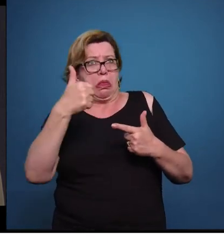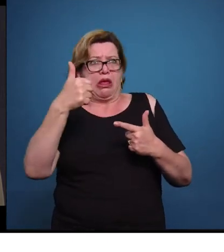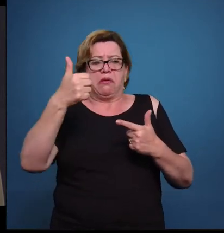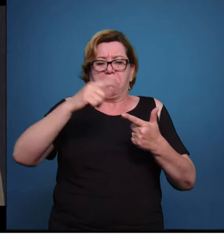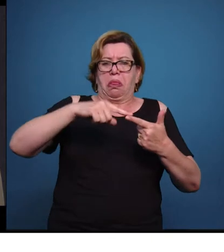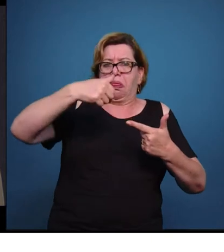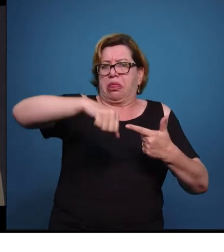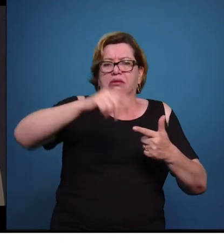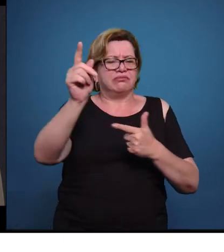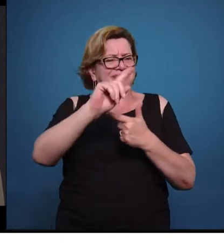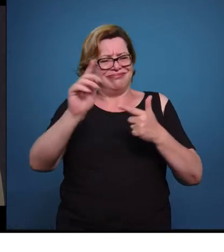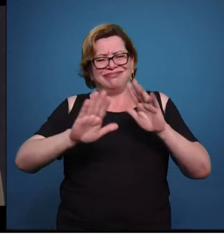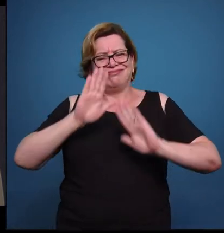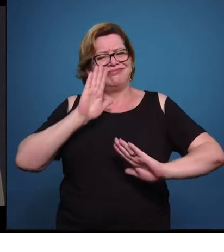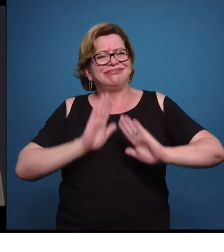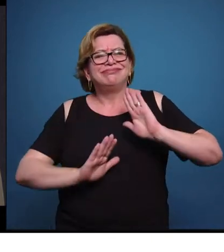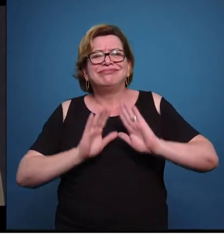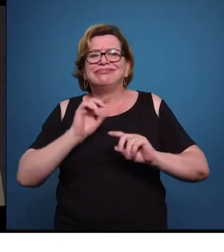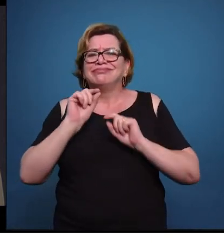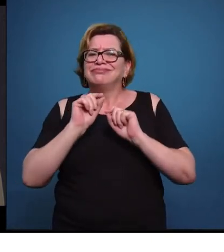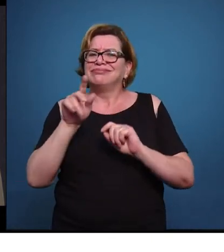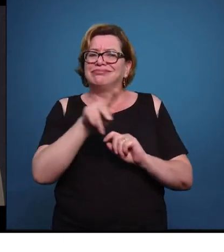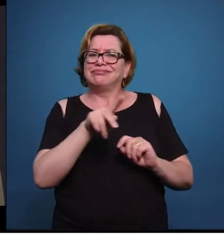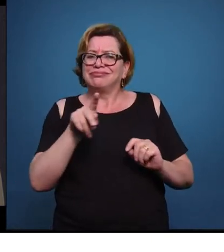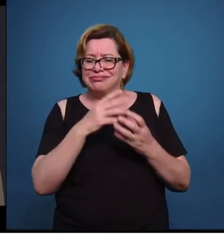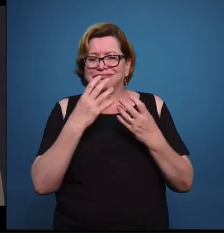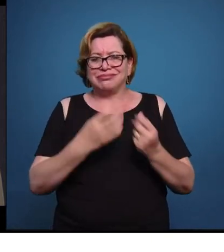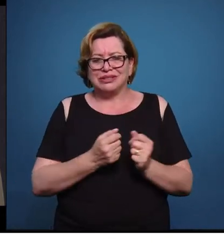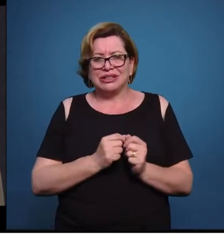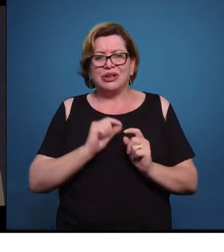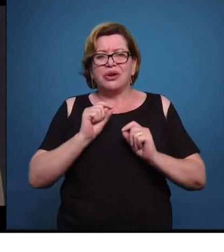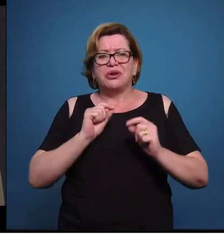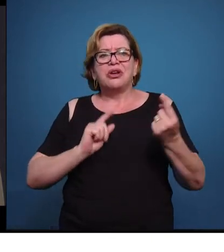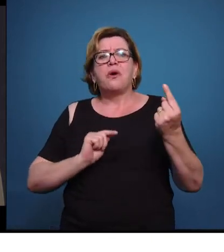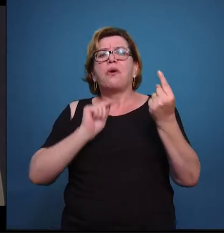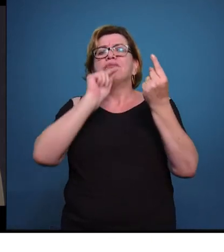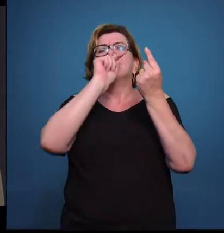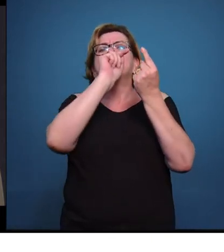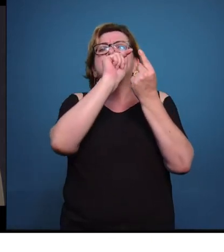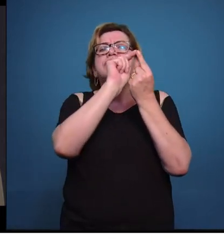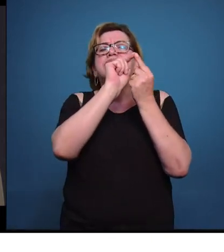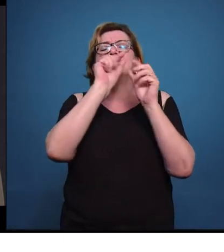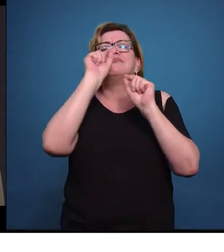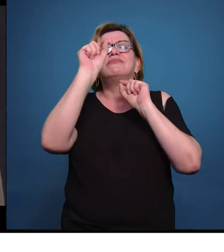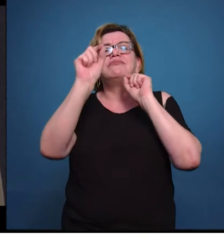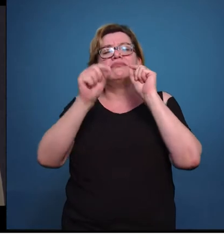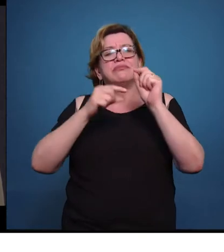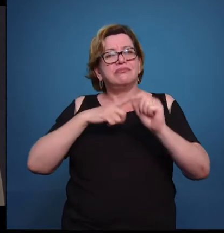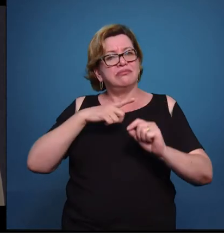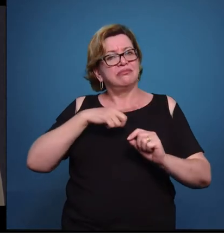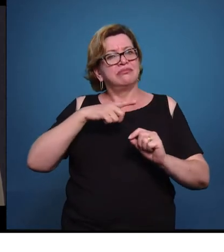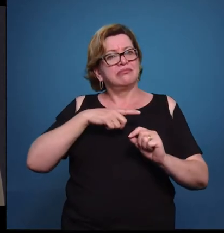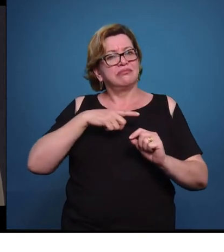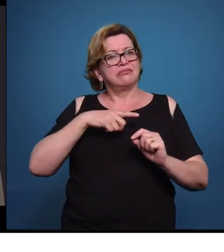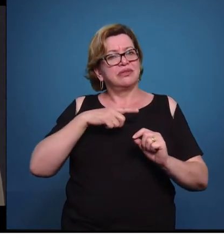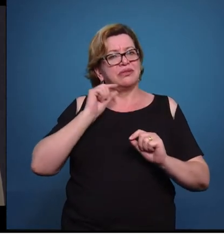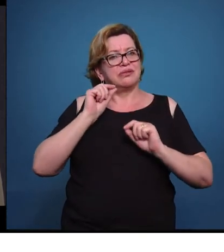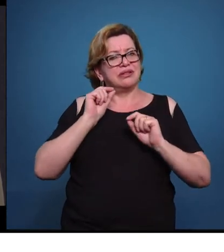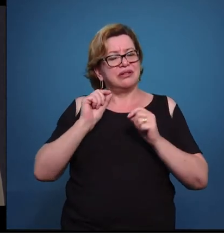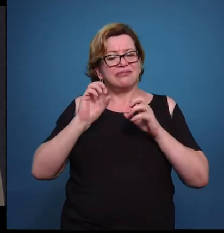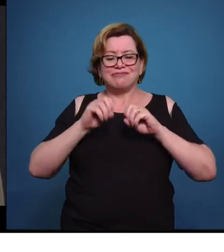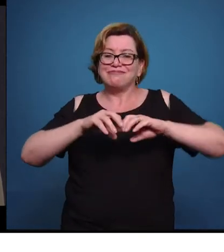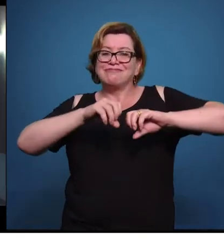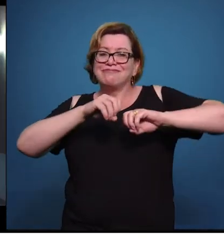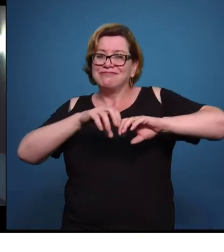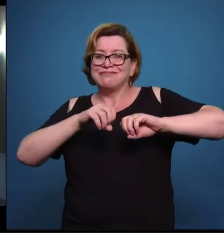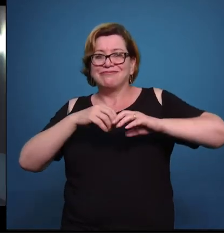sentido, o que eu quero, aonde eu quero levar o meu estudante, qual é o propósito que eu quero conduzi-lo, nesse